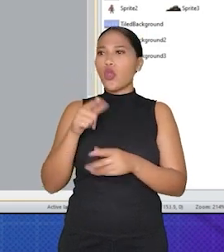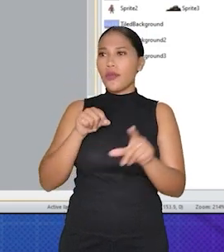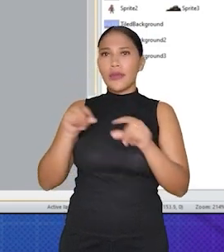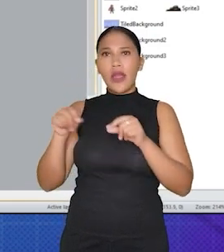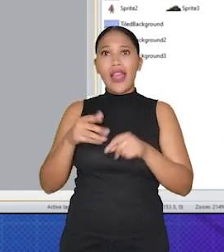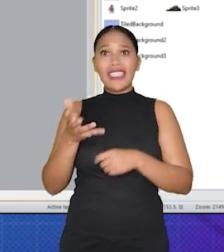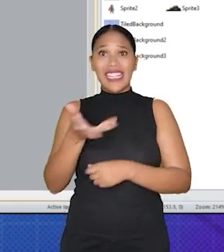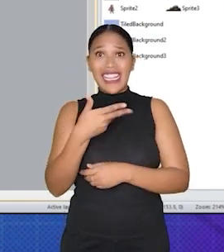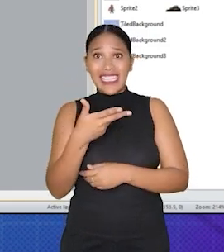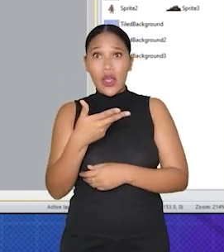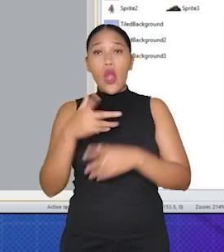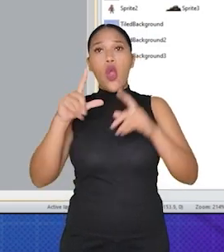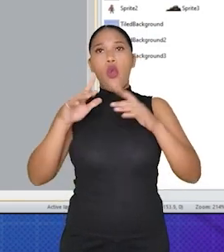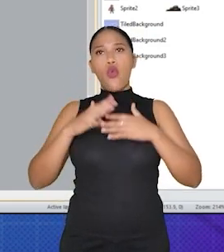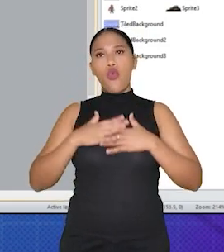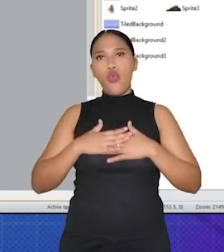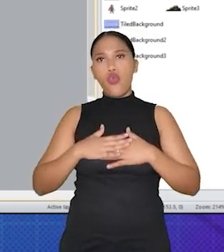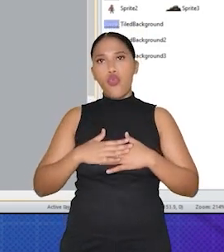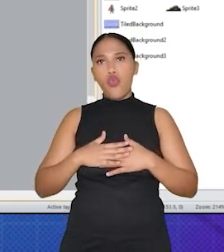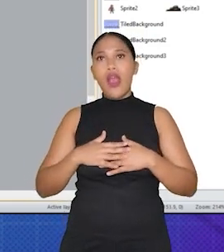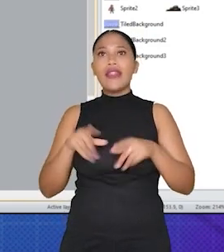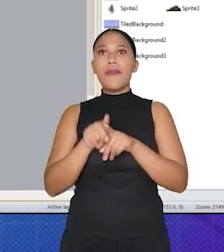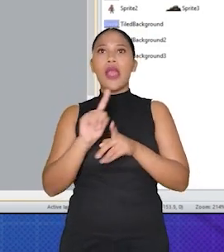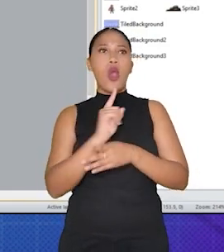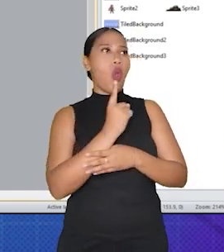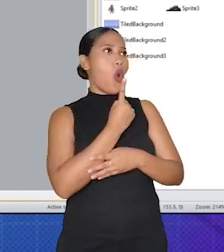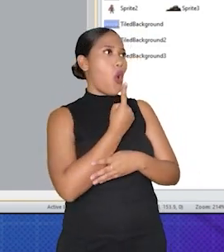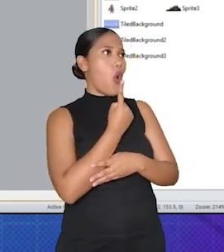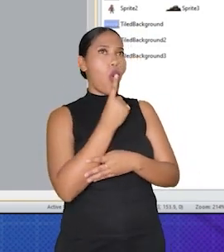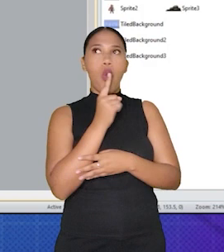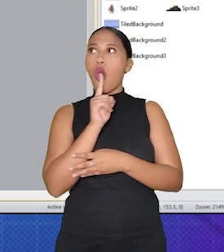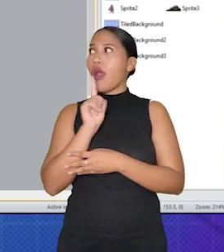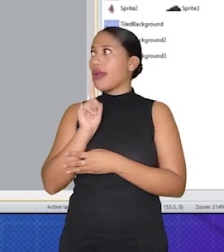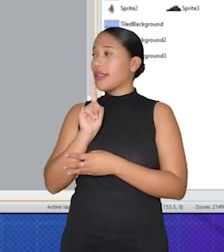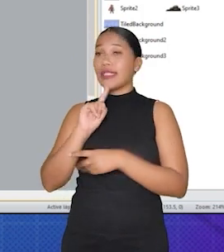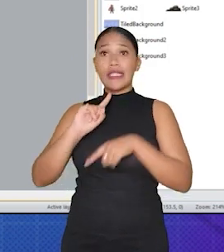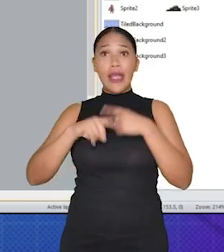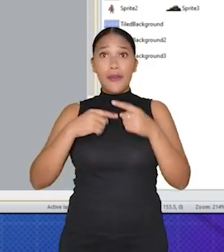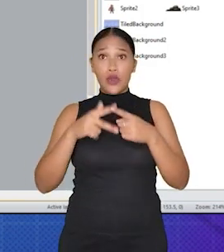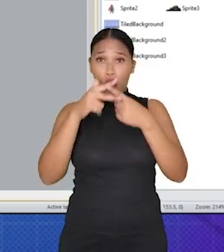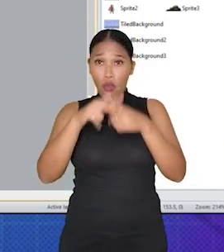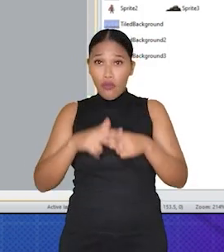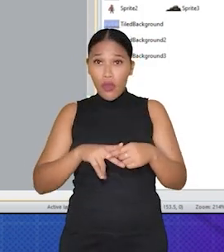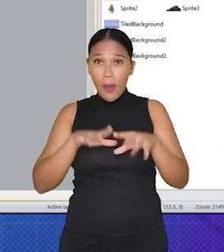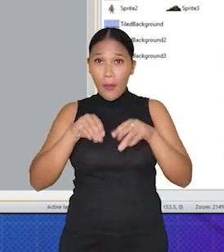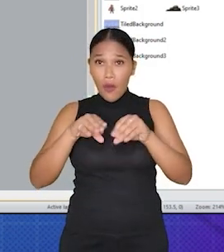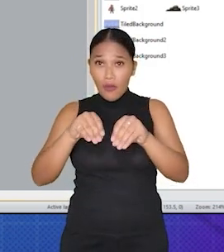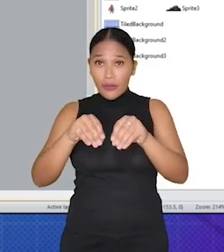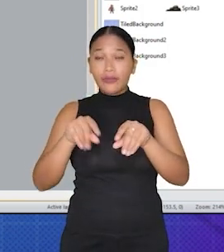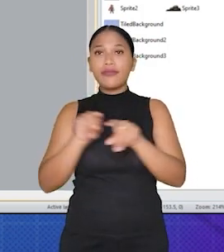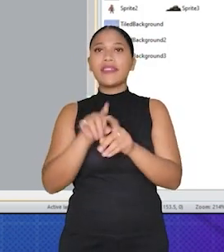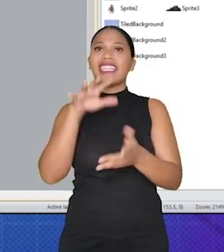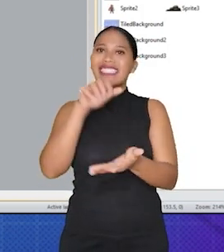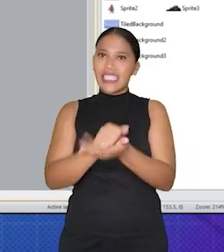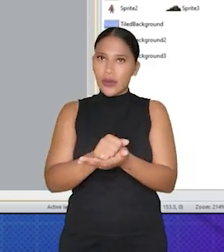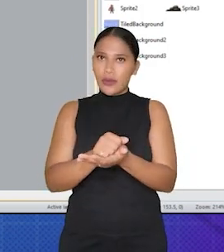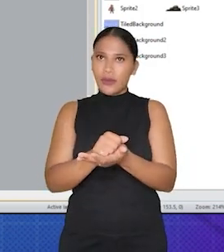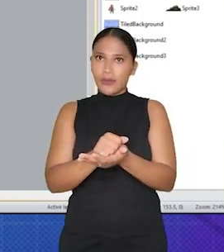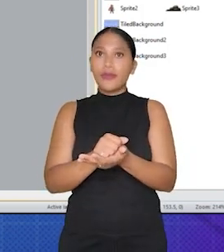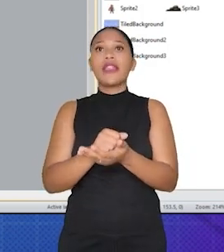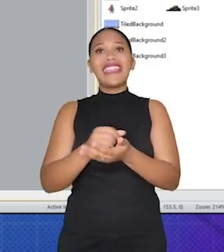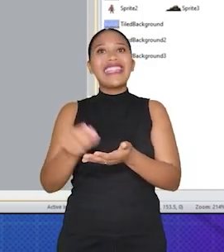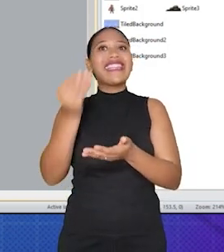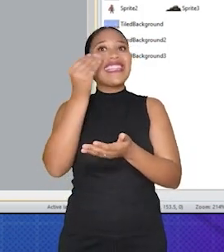opções, como a aceleração, a desaceleração e a rotação. Depois de configurar o comportamento de movimento, salve as